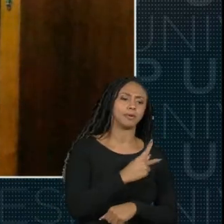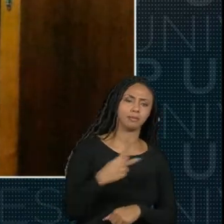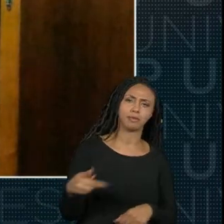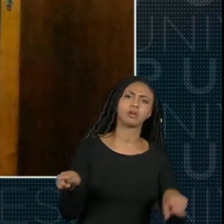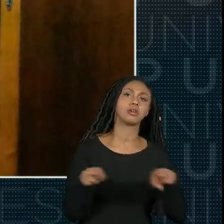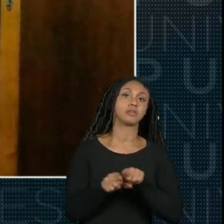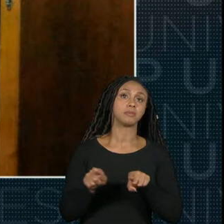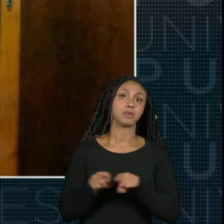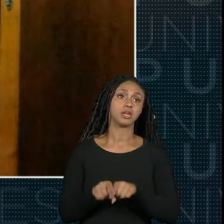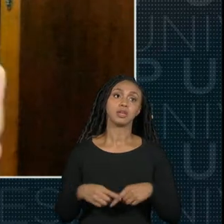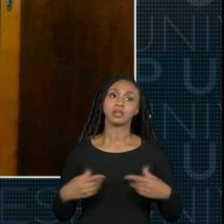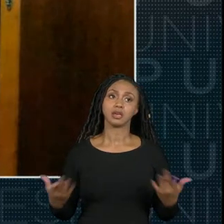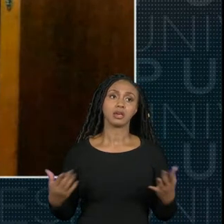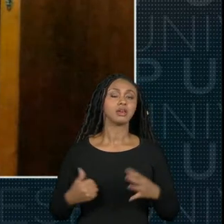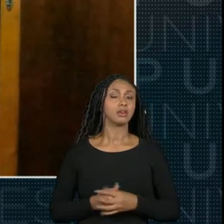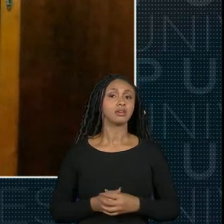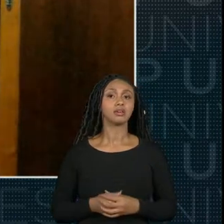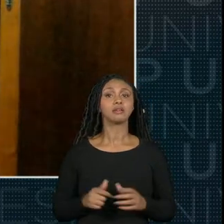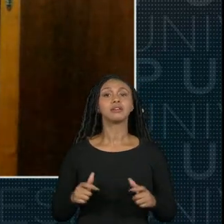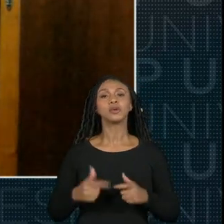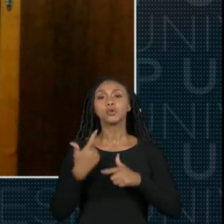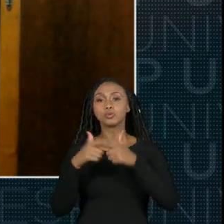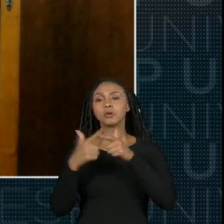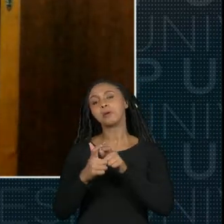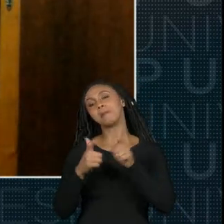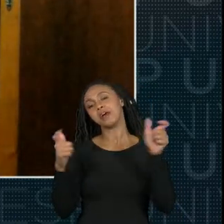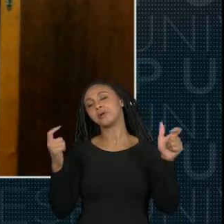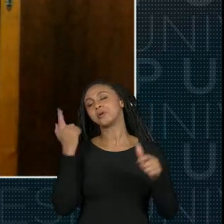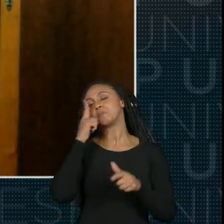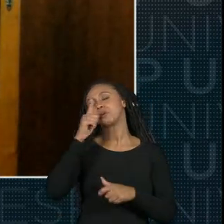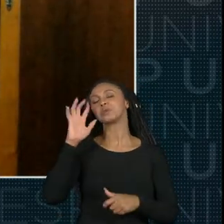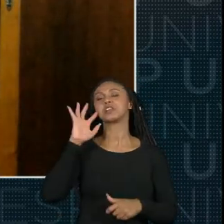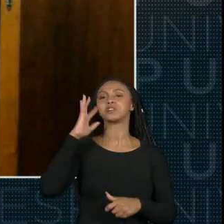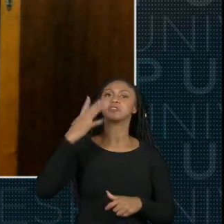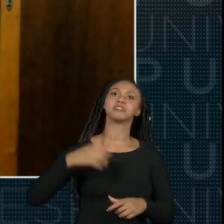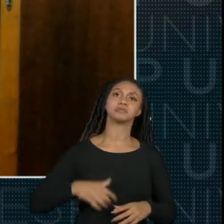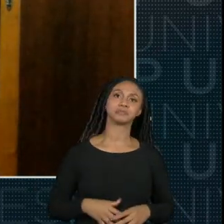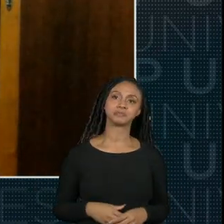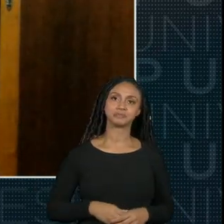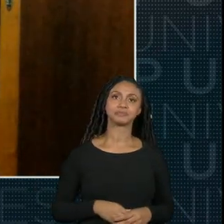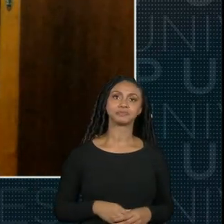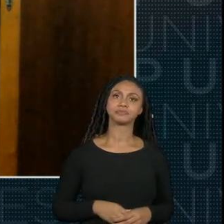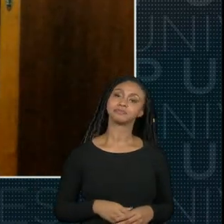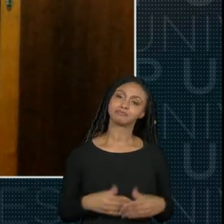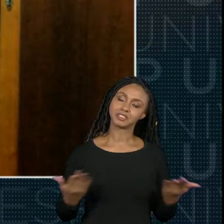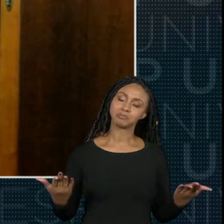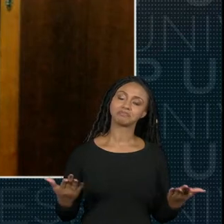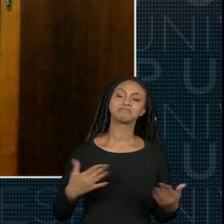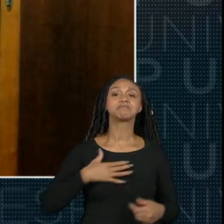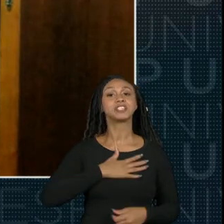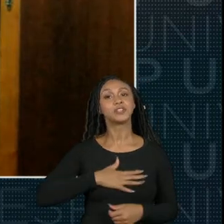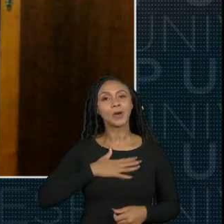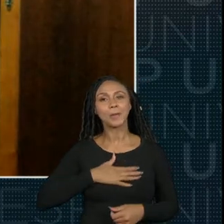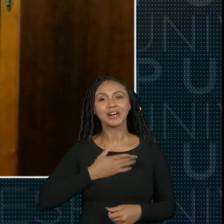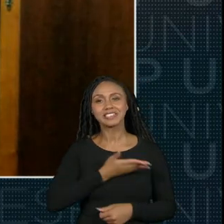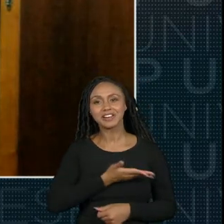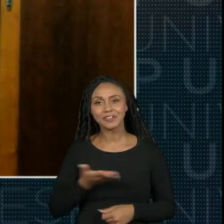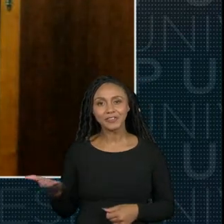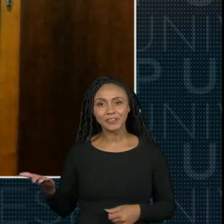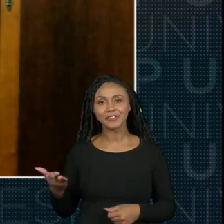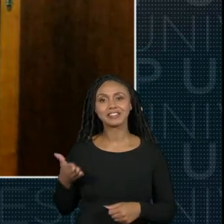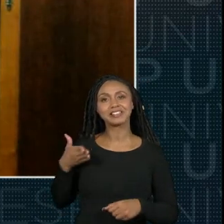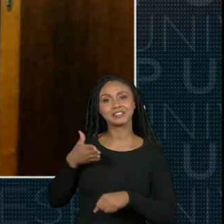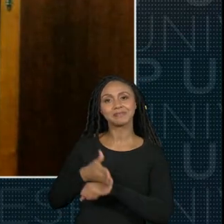e grande parte dos problemas vão ser solucionados dessa forma foi um prazer estar aqui com vocês